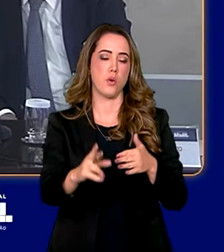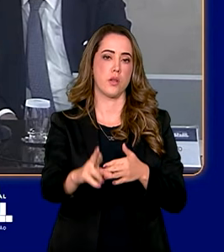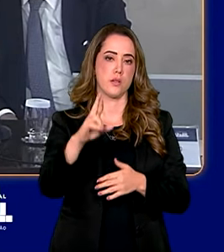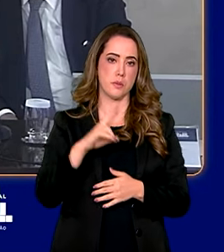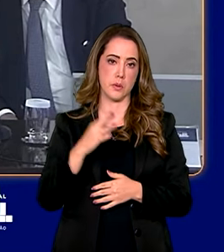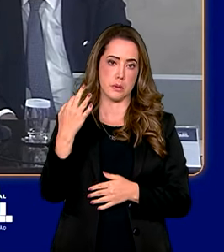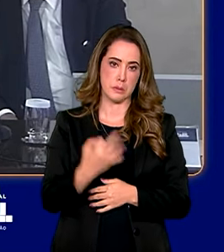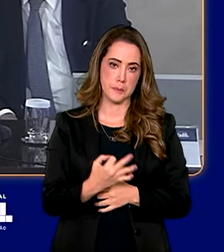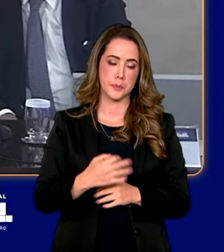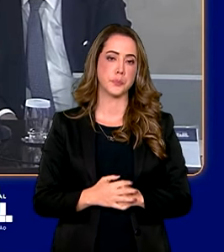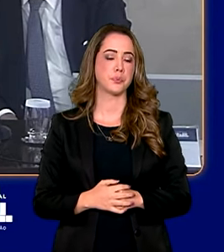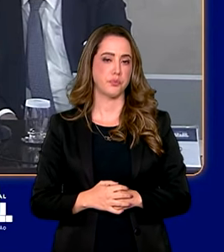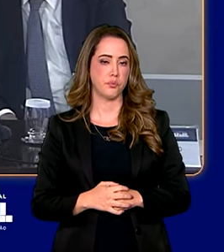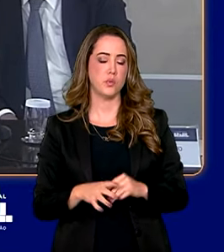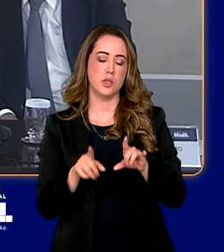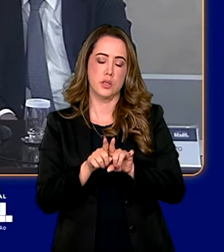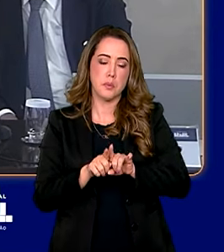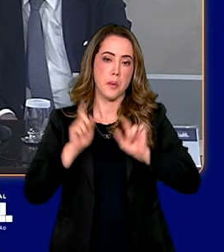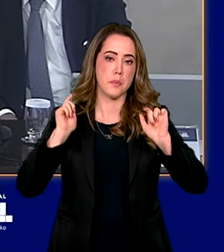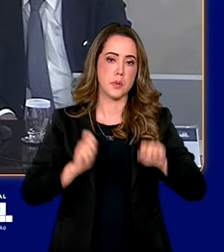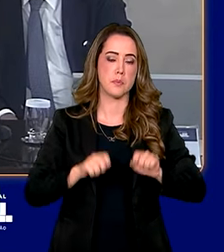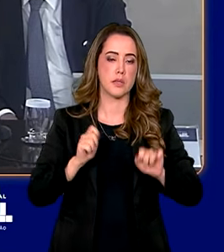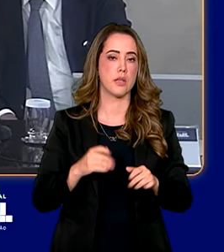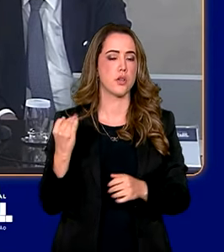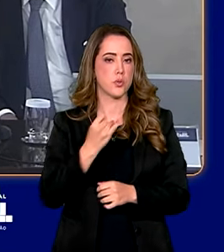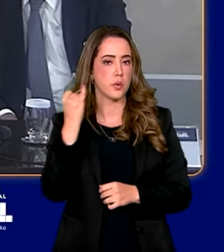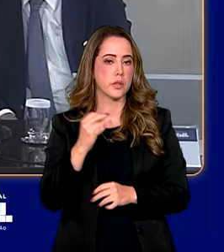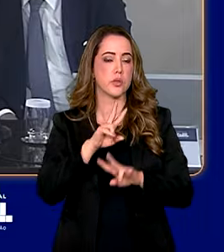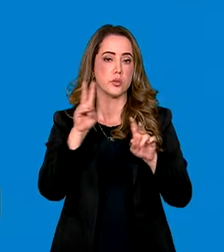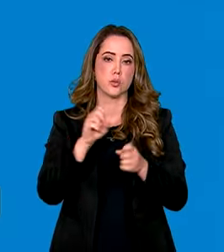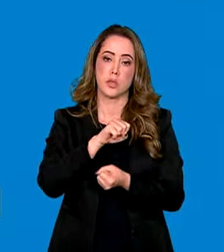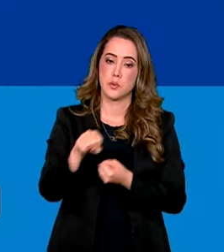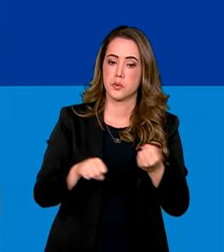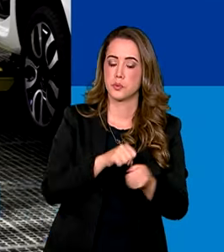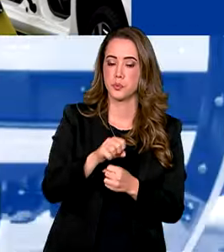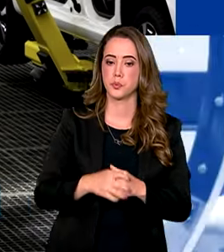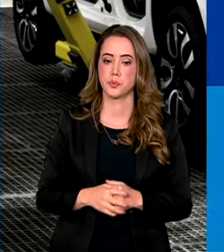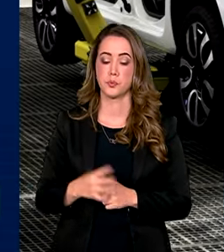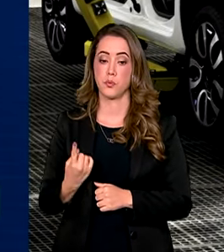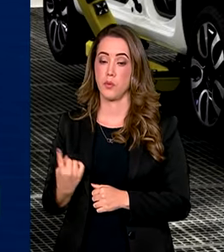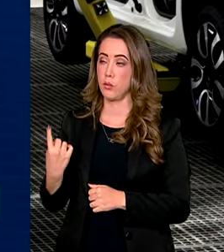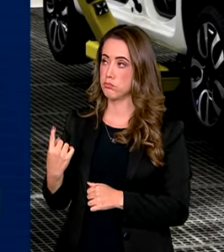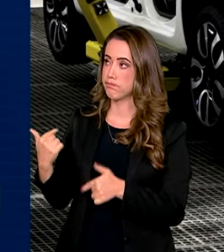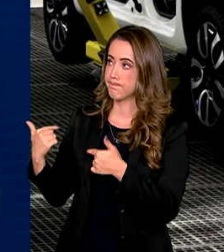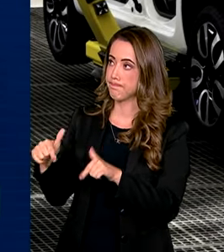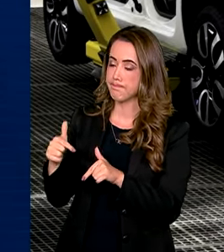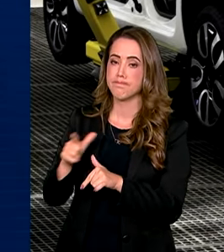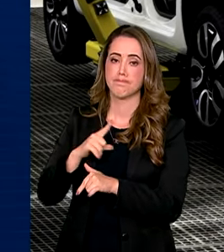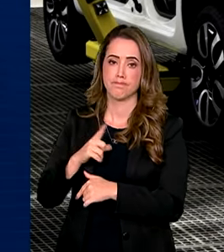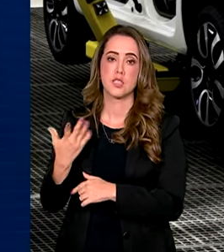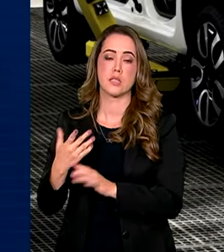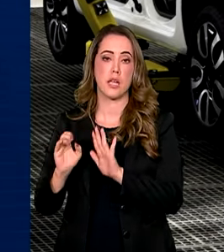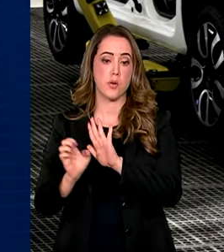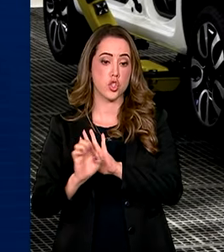E, de outro lado, uma enorme possibilidade na questão da sustentabilidade. Entre as ações previstas está o lançamento